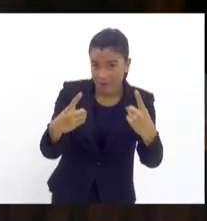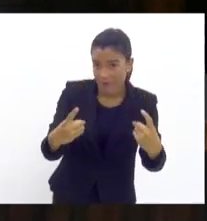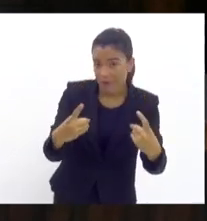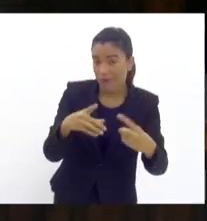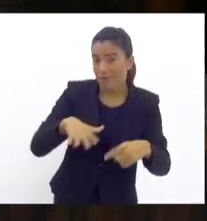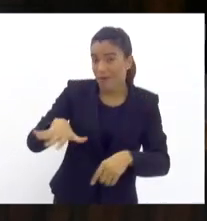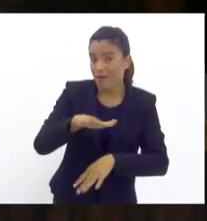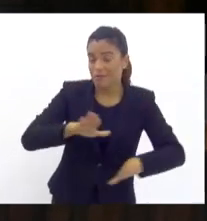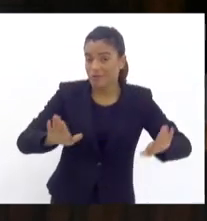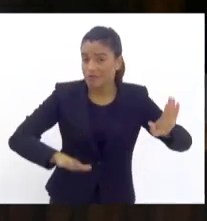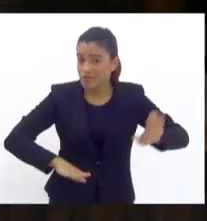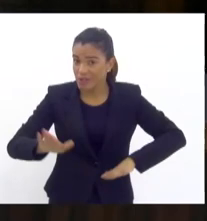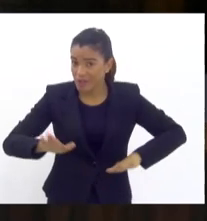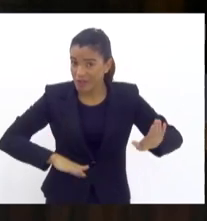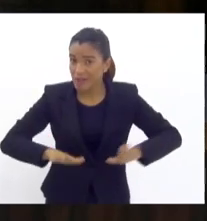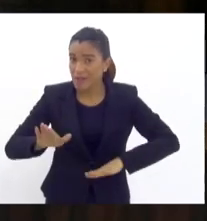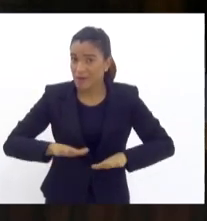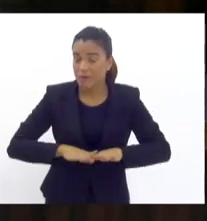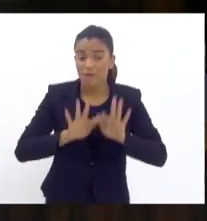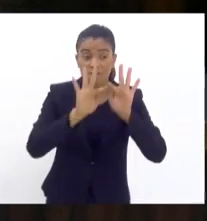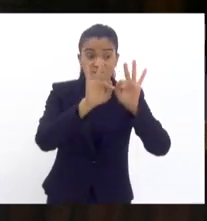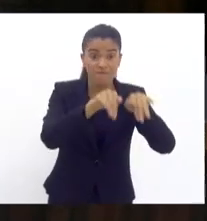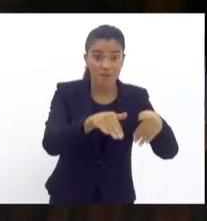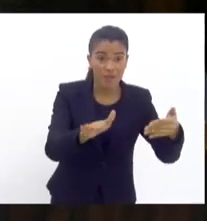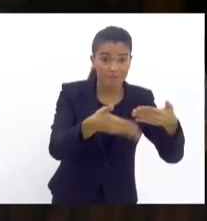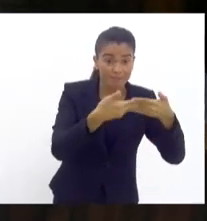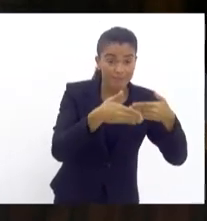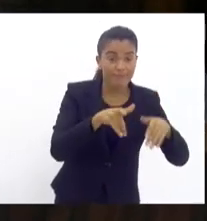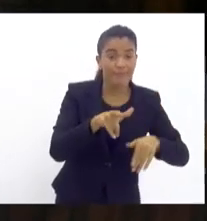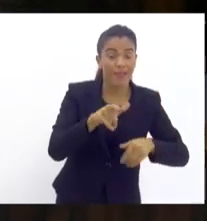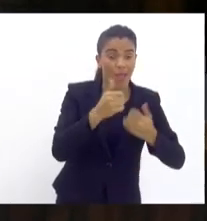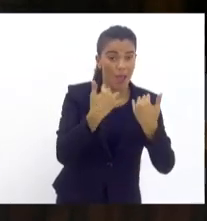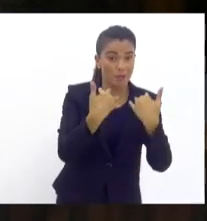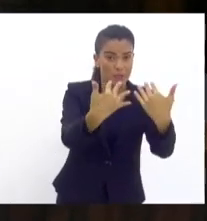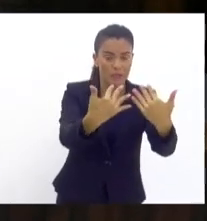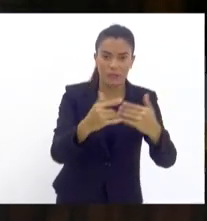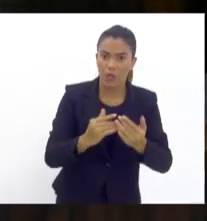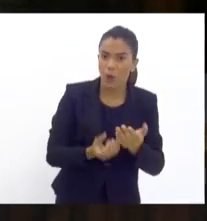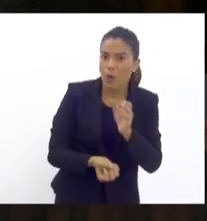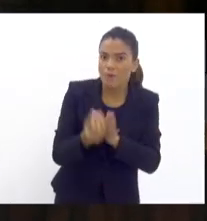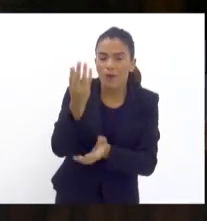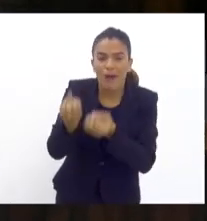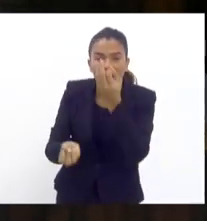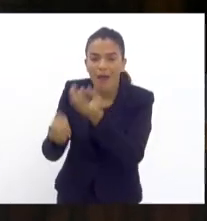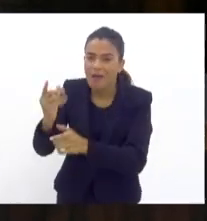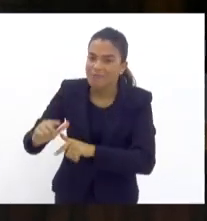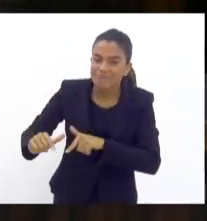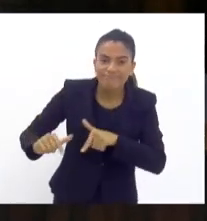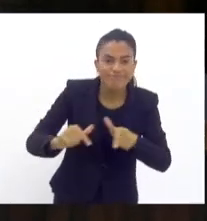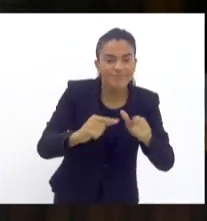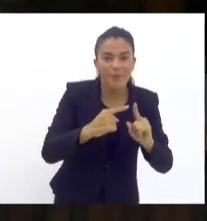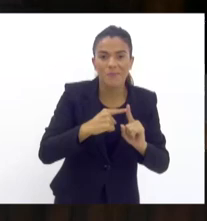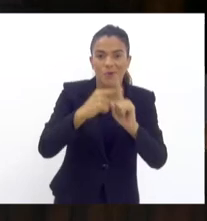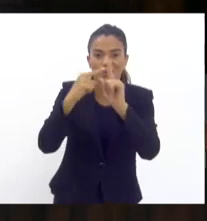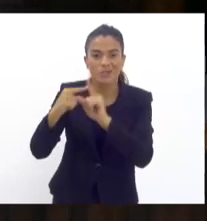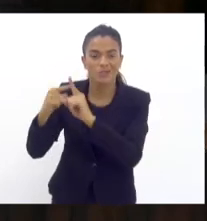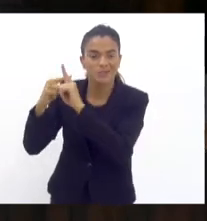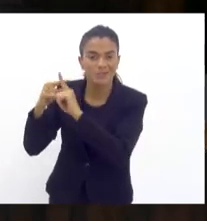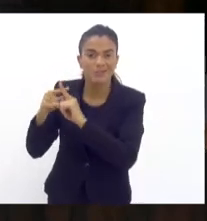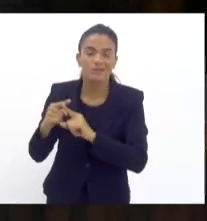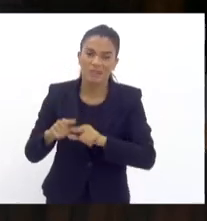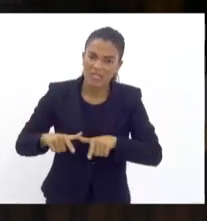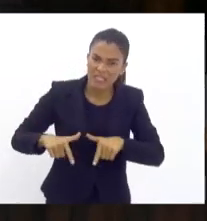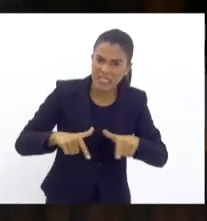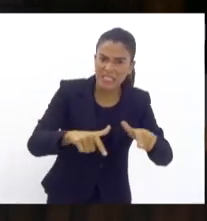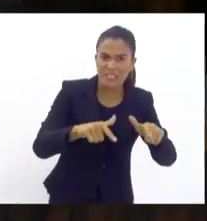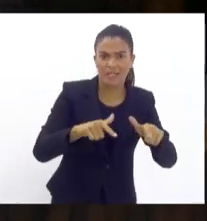Jacarapaguá e que após a audiência pública várias iniciativas surgiram iniciativas das